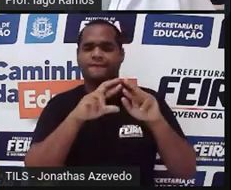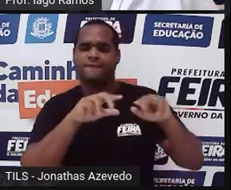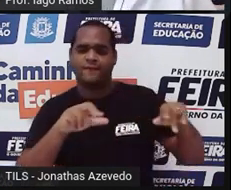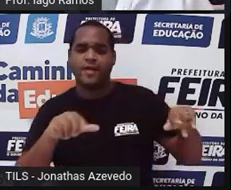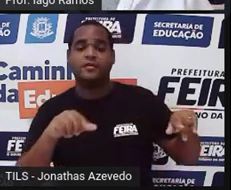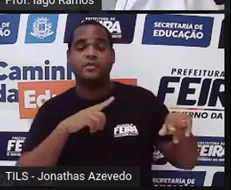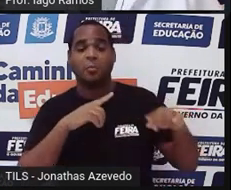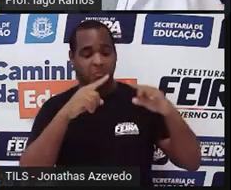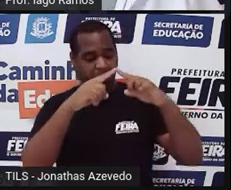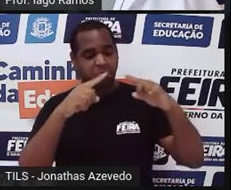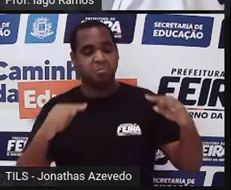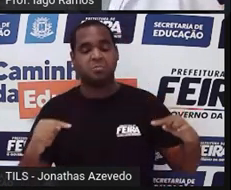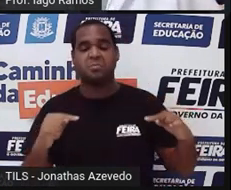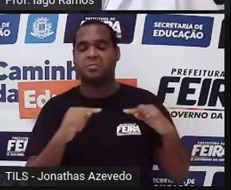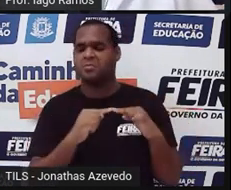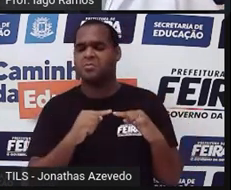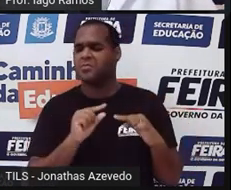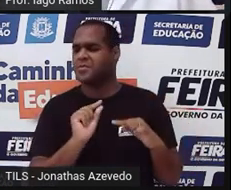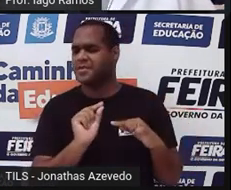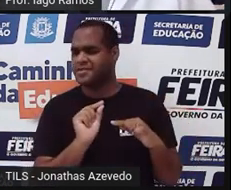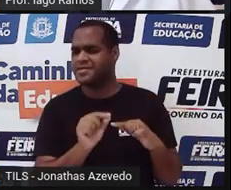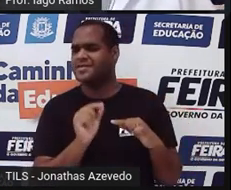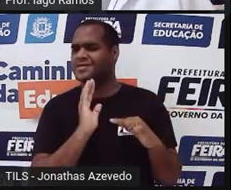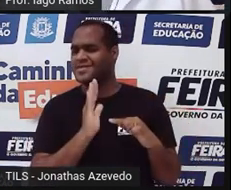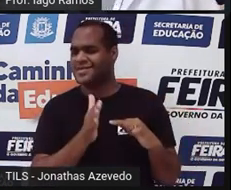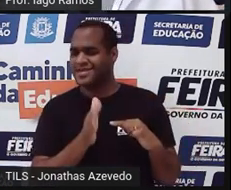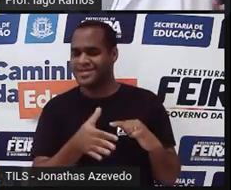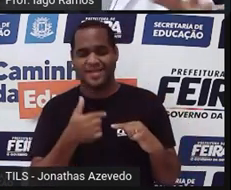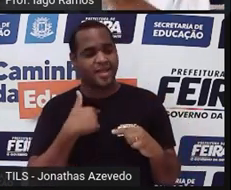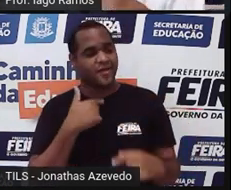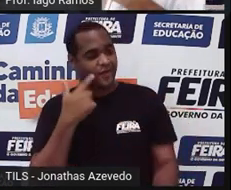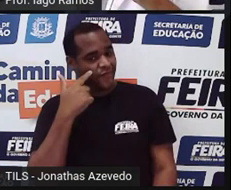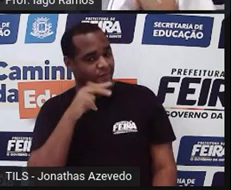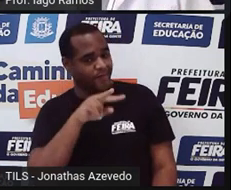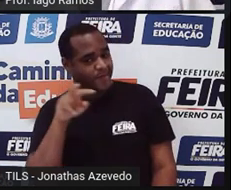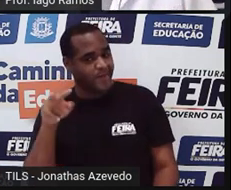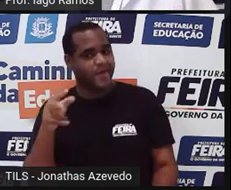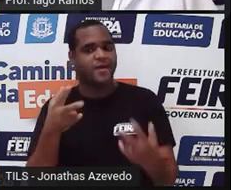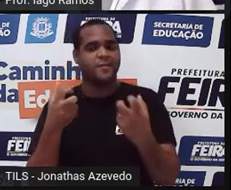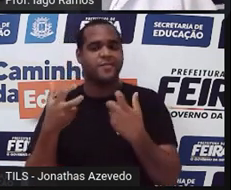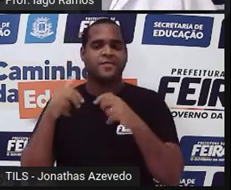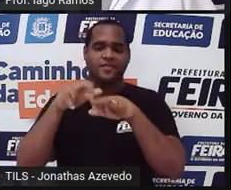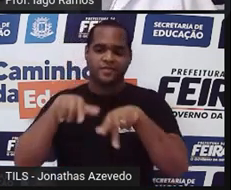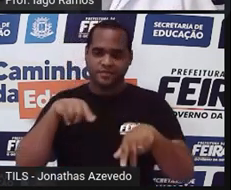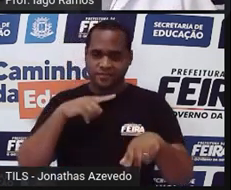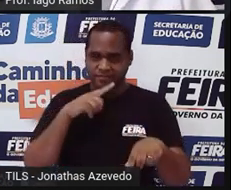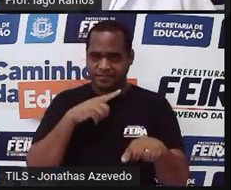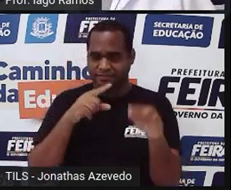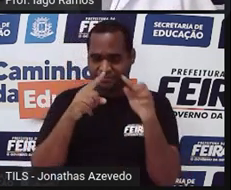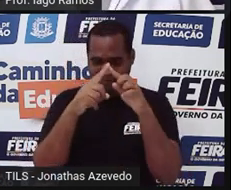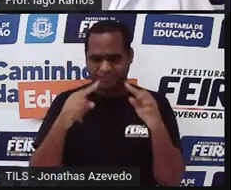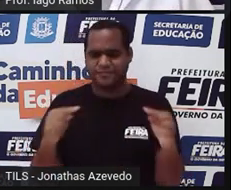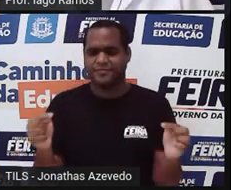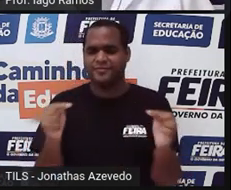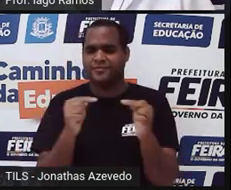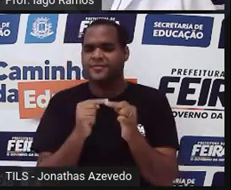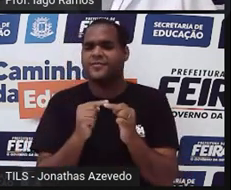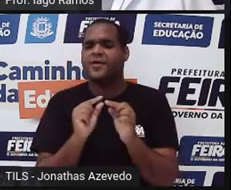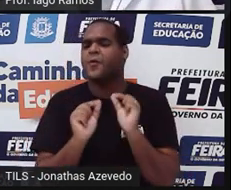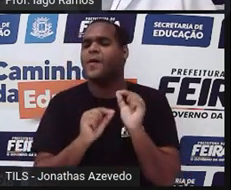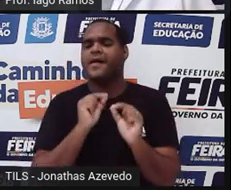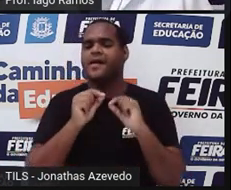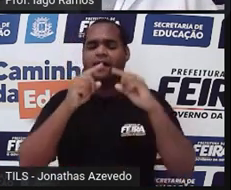triângulo. Exatamente, a gente já viu aqui, já teve oportunidade de ver, né? Triângulos e a gente viu